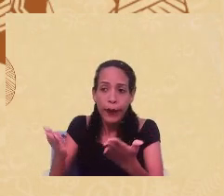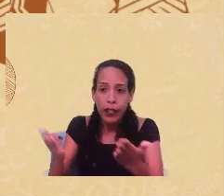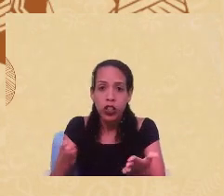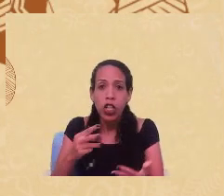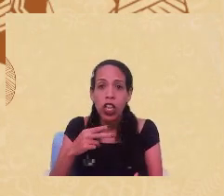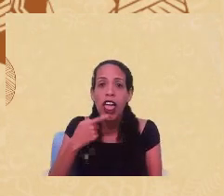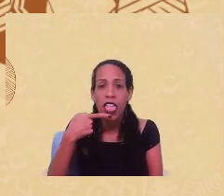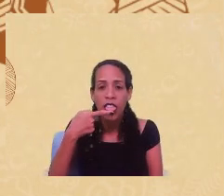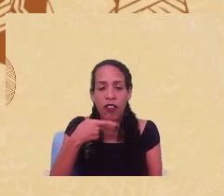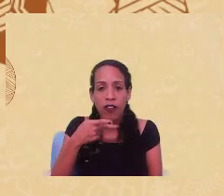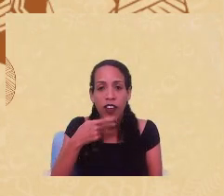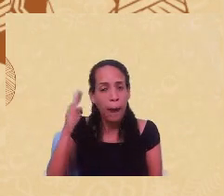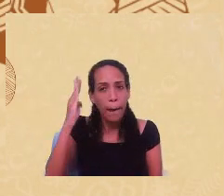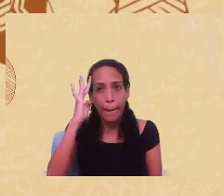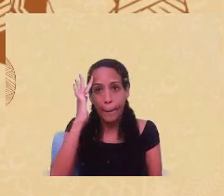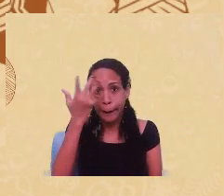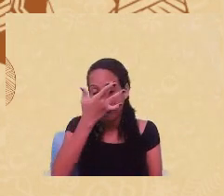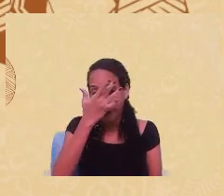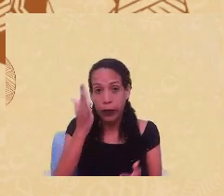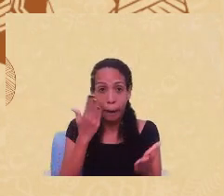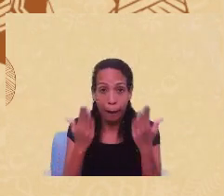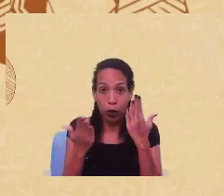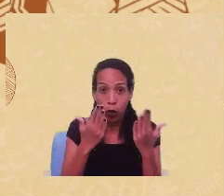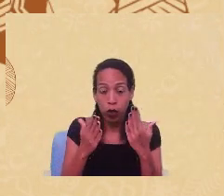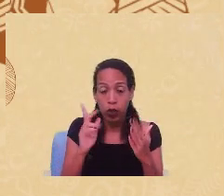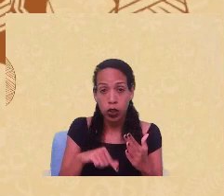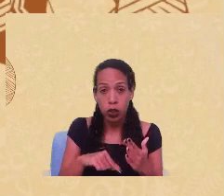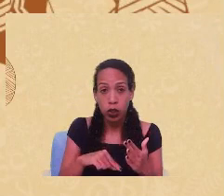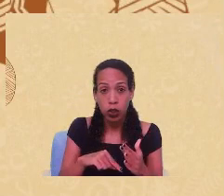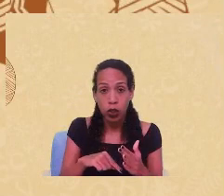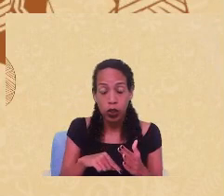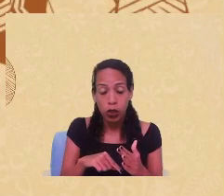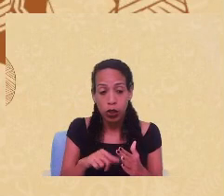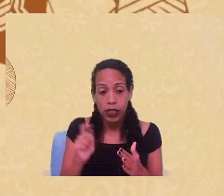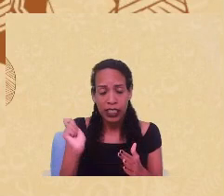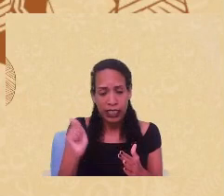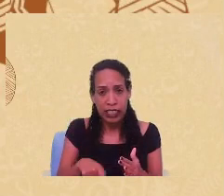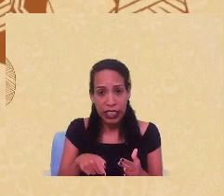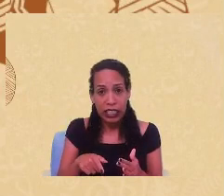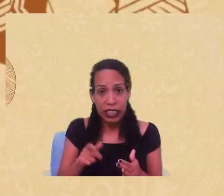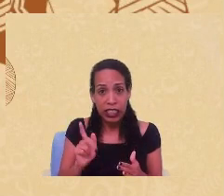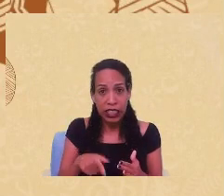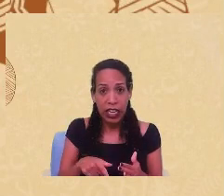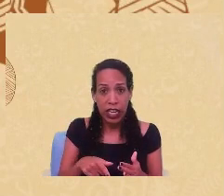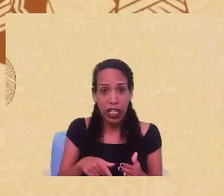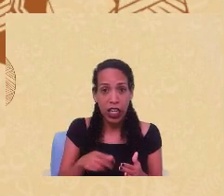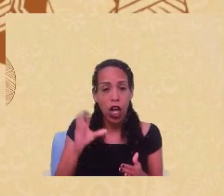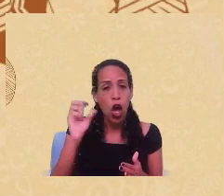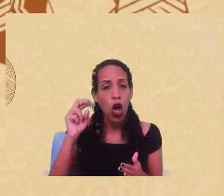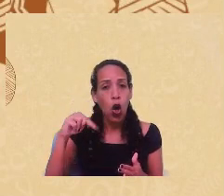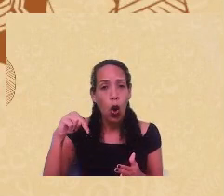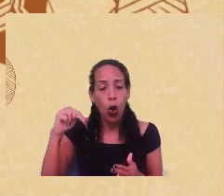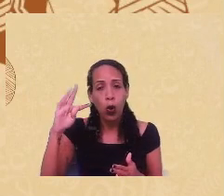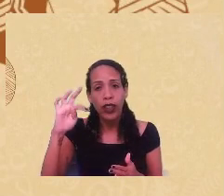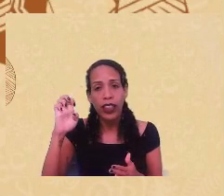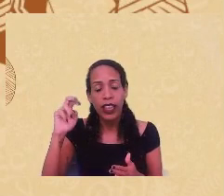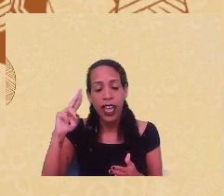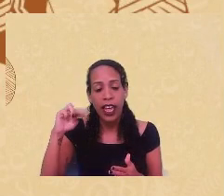psicológico que dá subalternas e dos subalternos? Essa